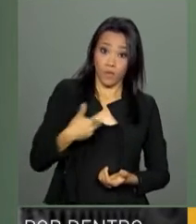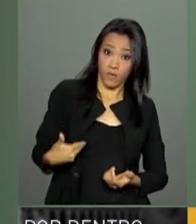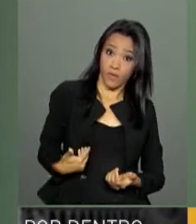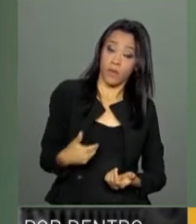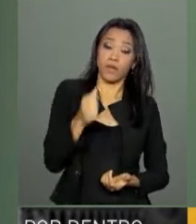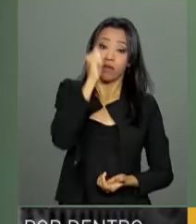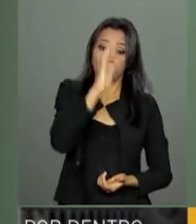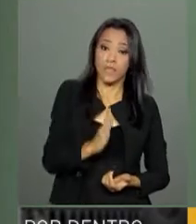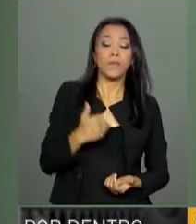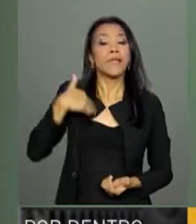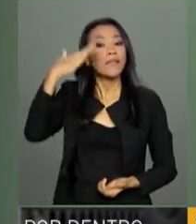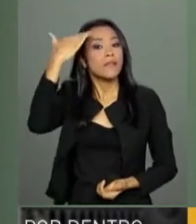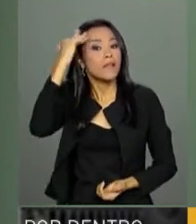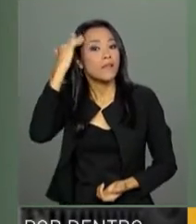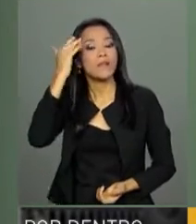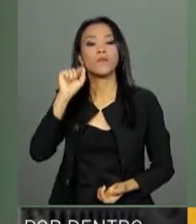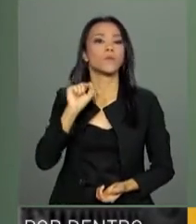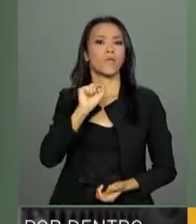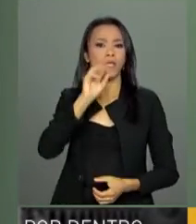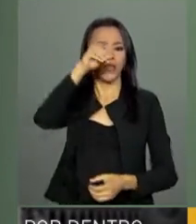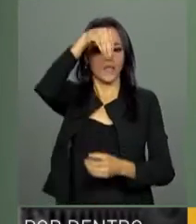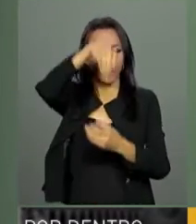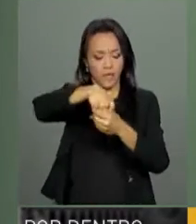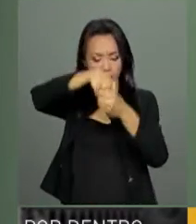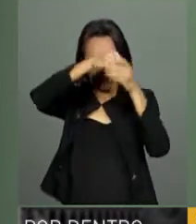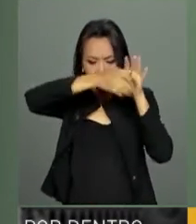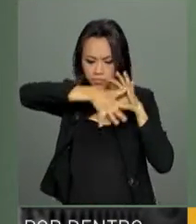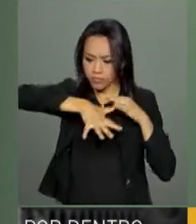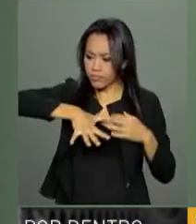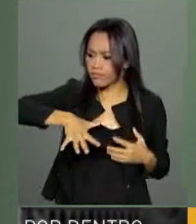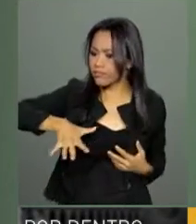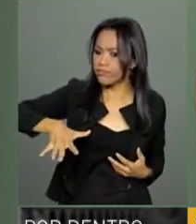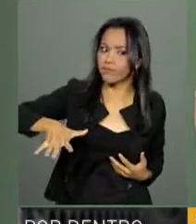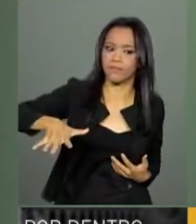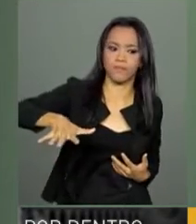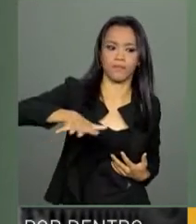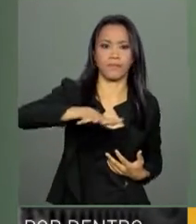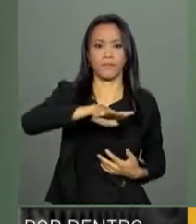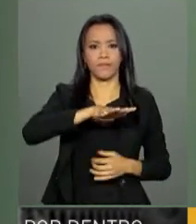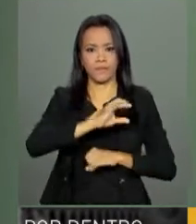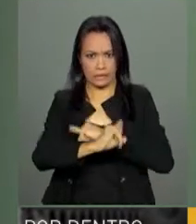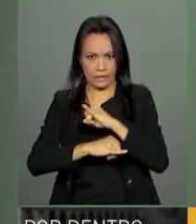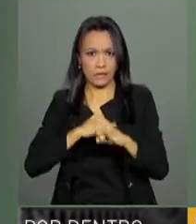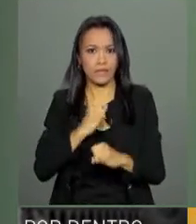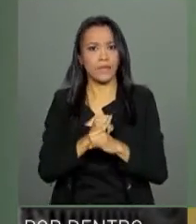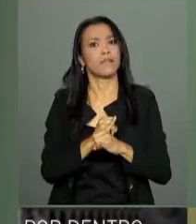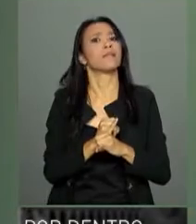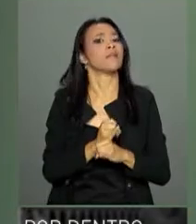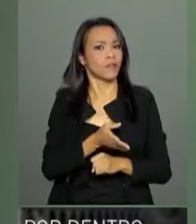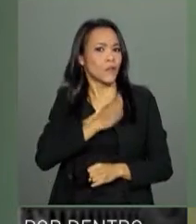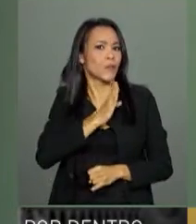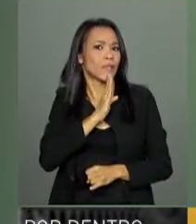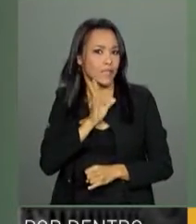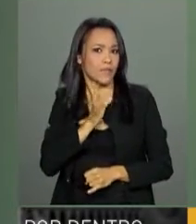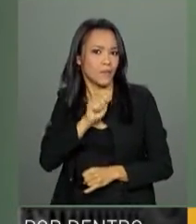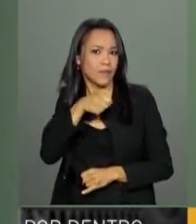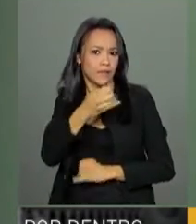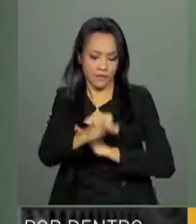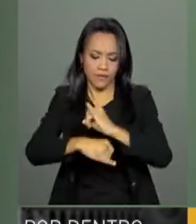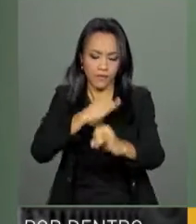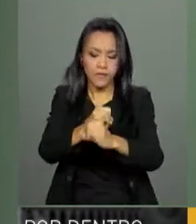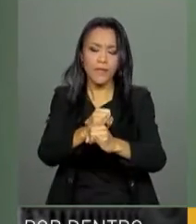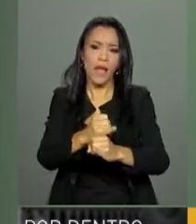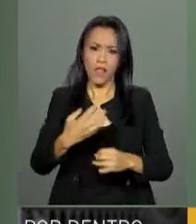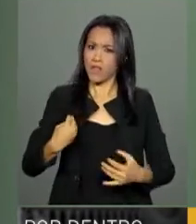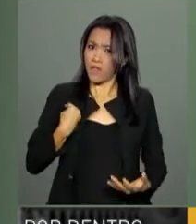entende que o espaço cibernético, ou esse grande espaço que nós conhecemos por internet, onde a nossa vida